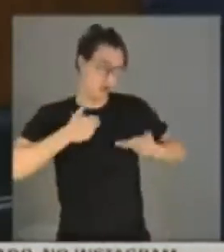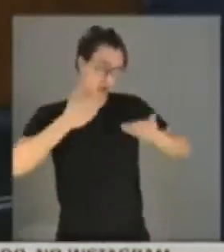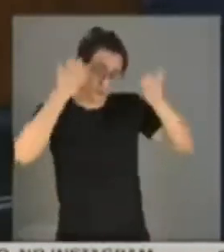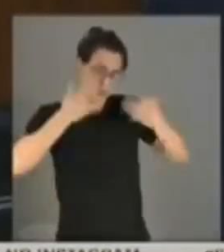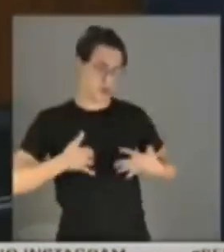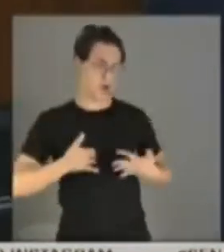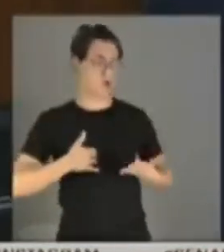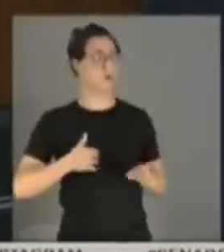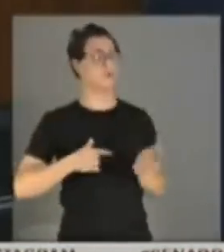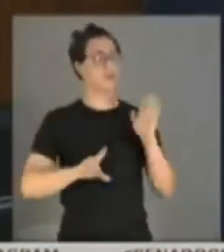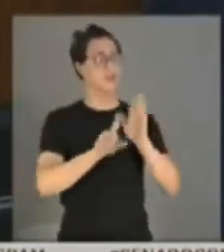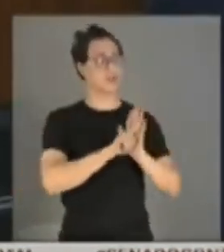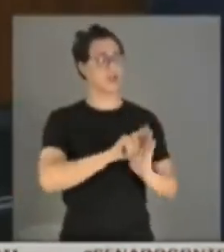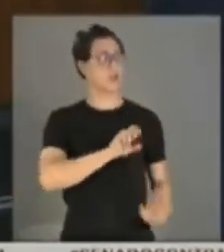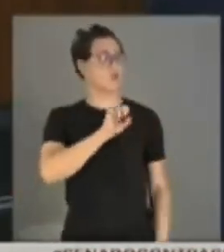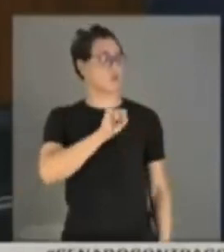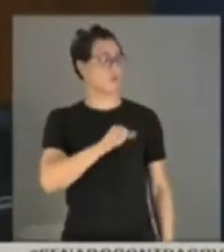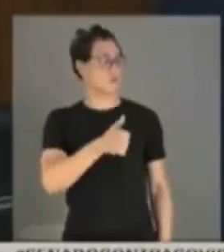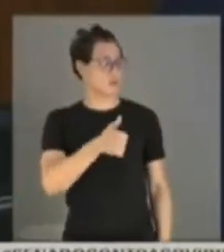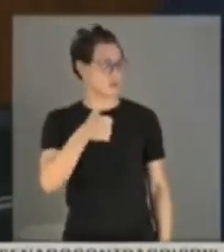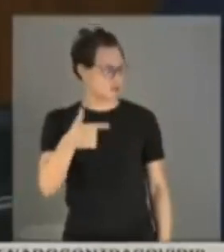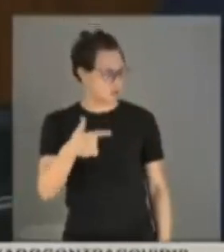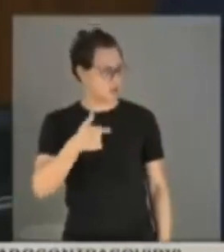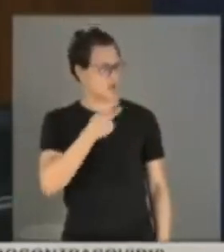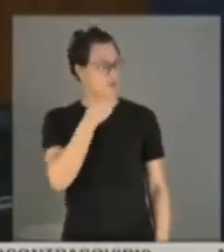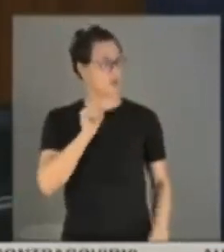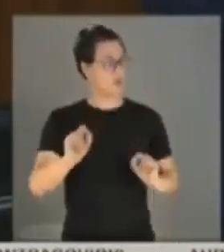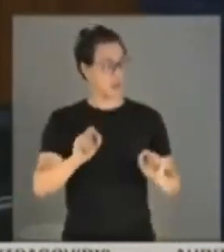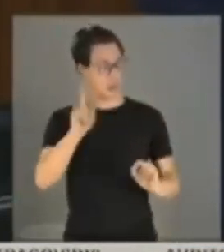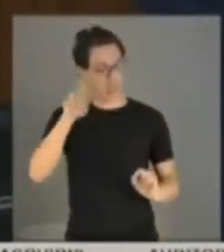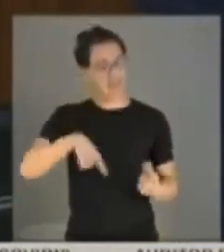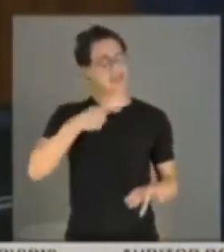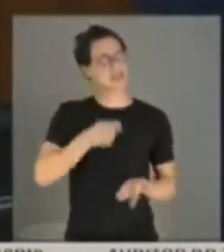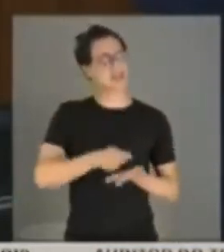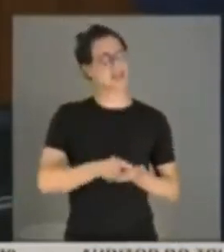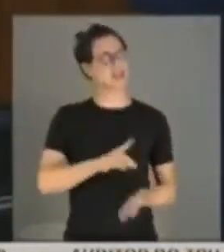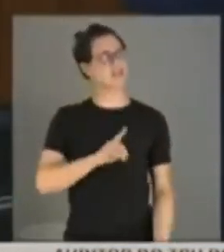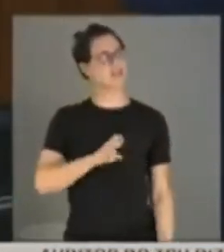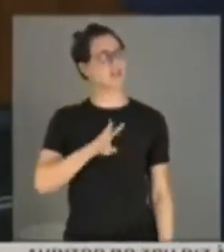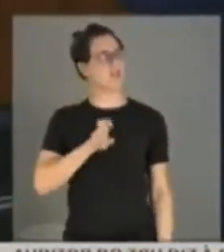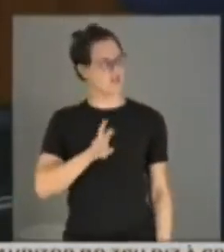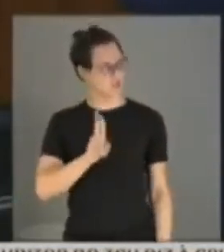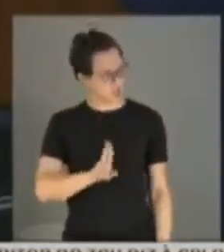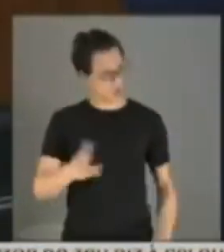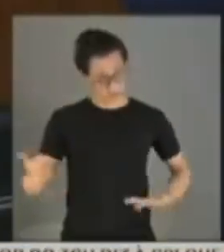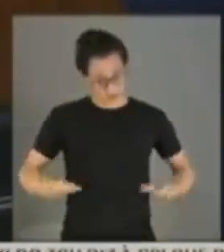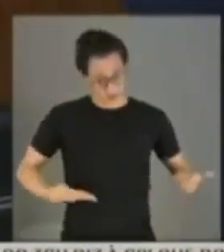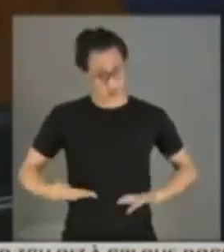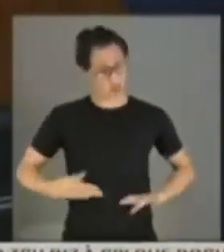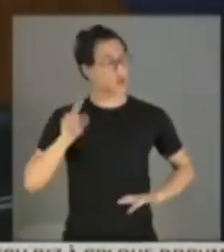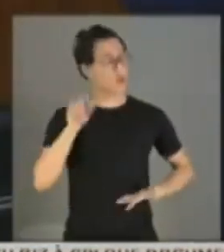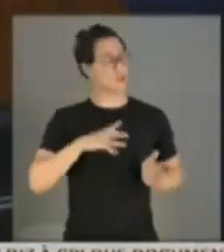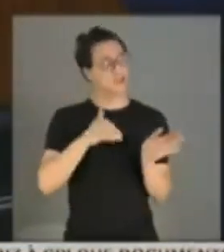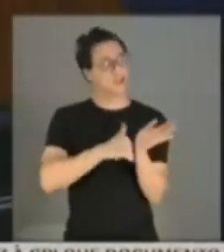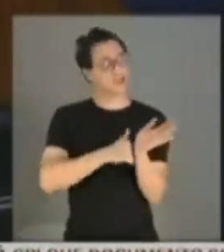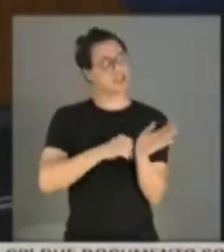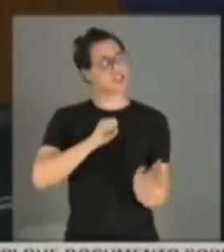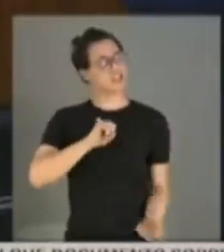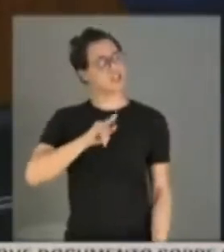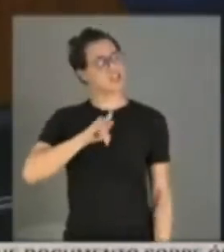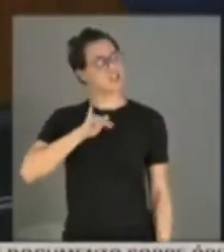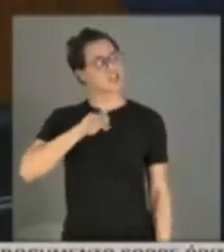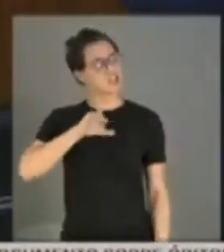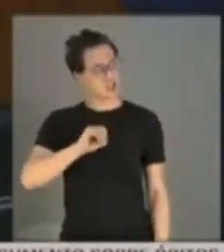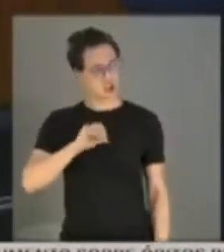aí o senador Fabiano Contarato, mas jantou, cara, detonou, humilhou, falou que todo brasileiro tem vontade de falar para essas